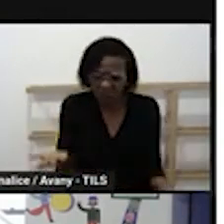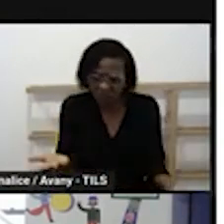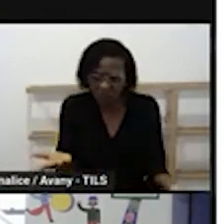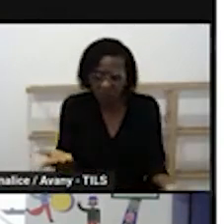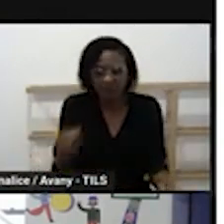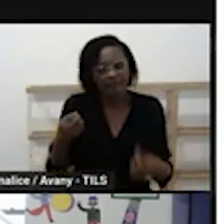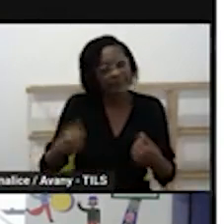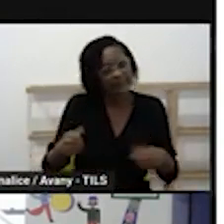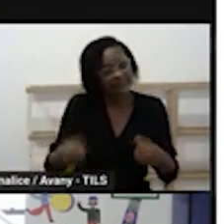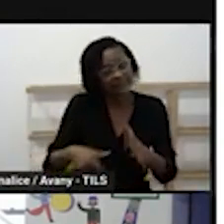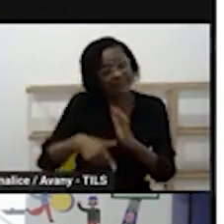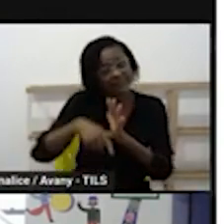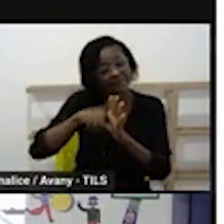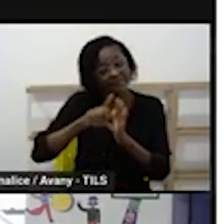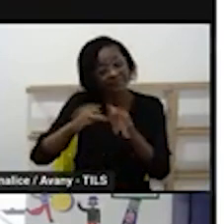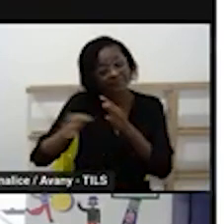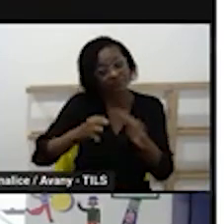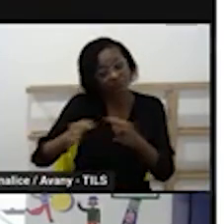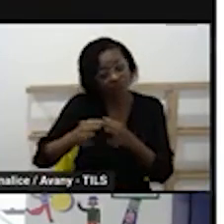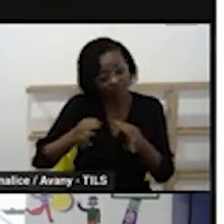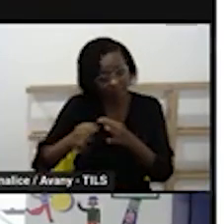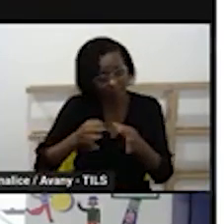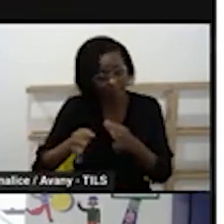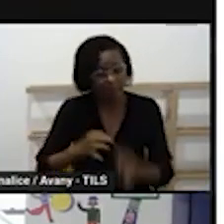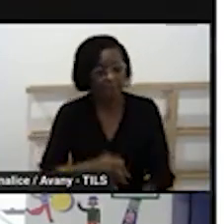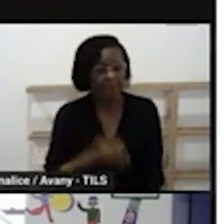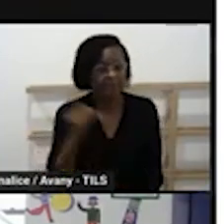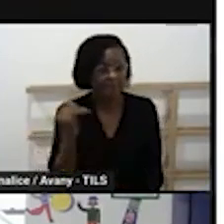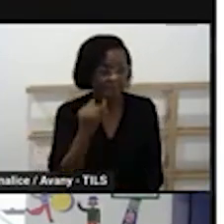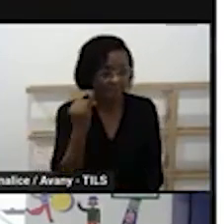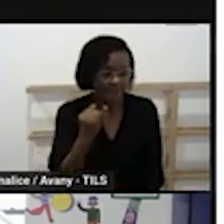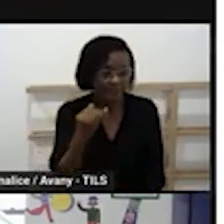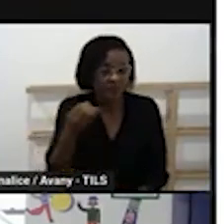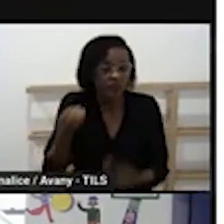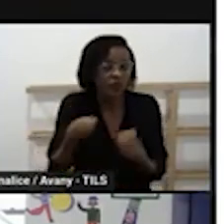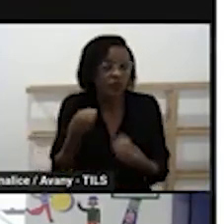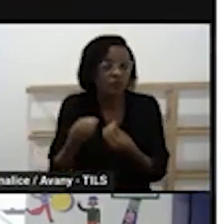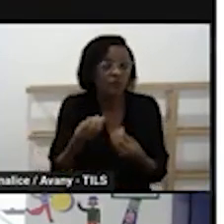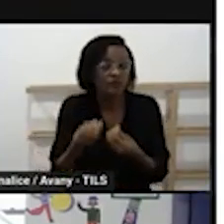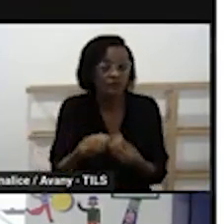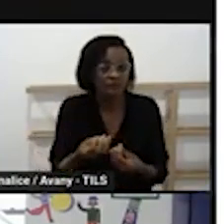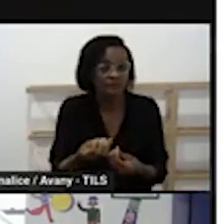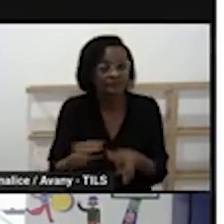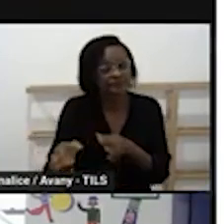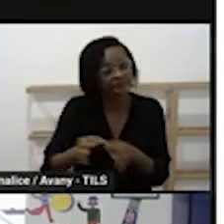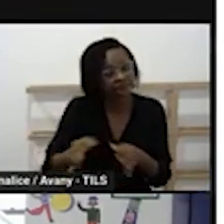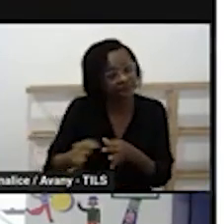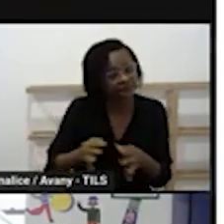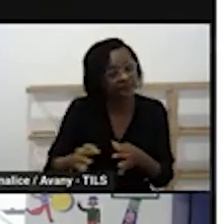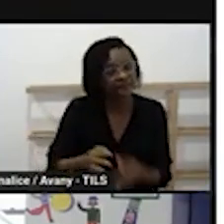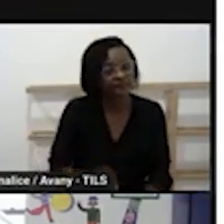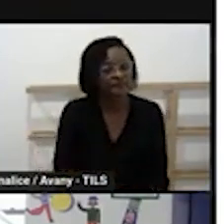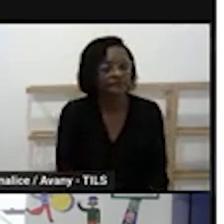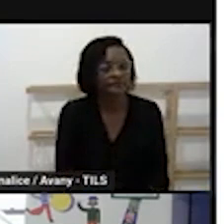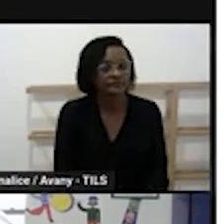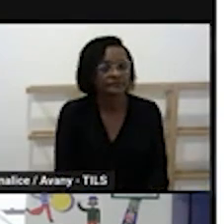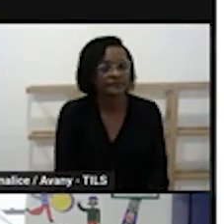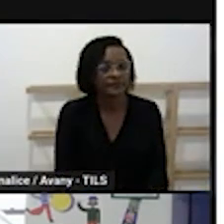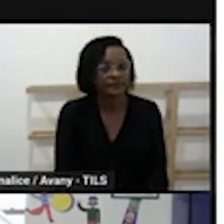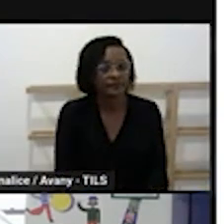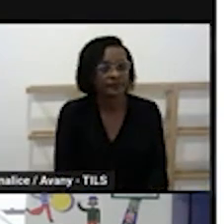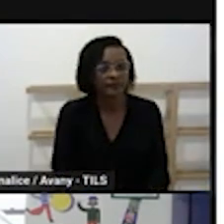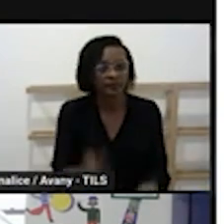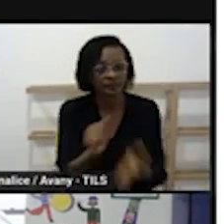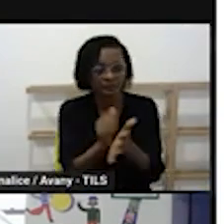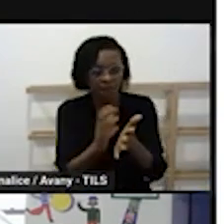Darlene já antecipou vai ser justamente o que? As modalidades organizativas vão ter que aparecer essas atividades